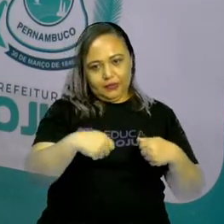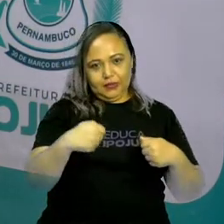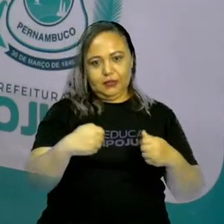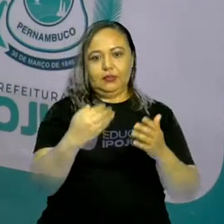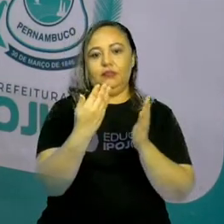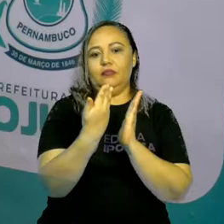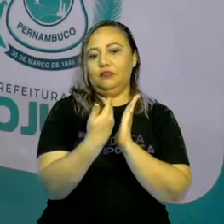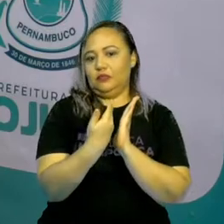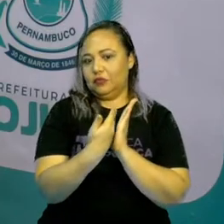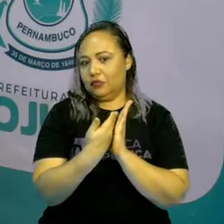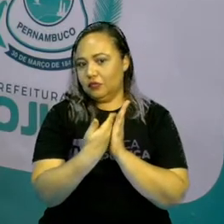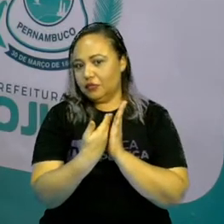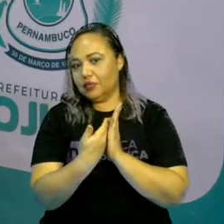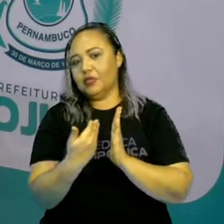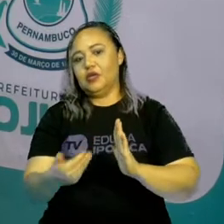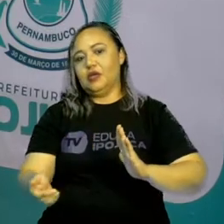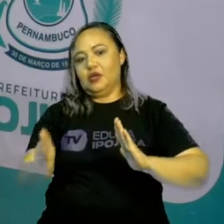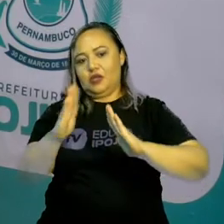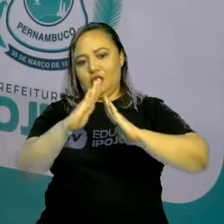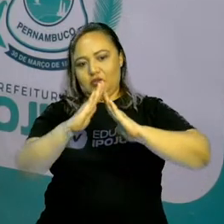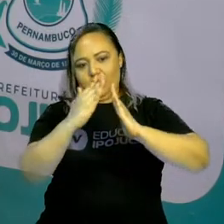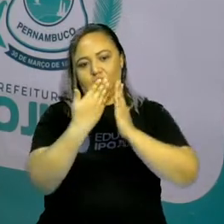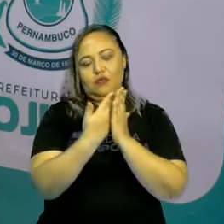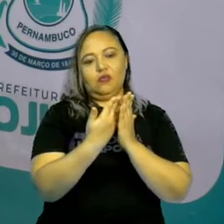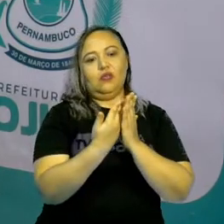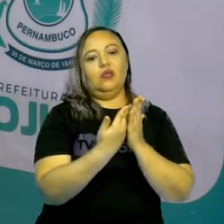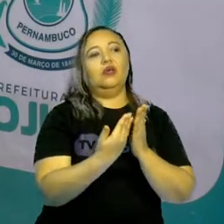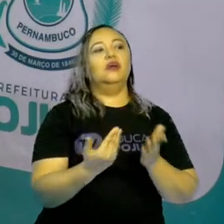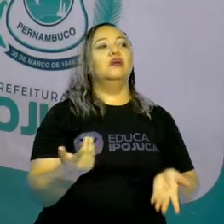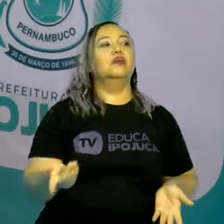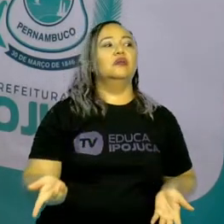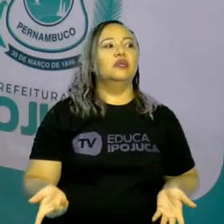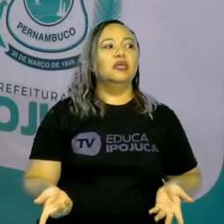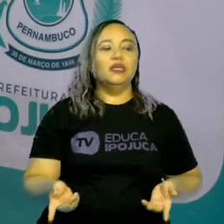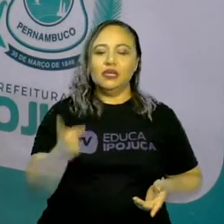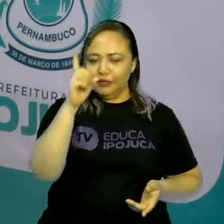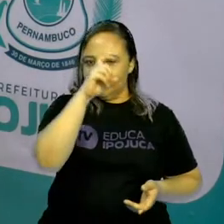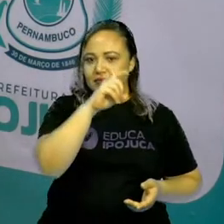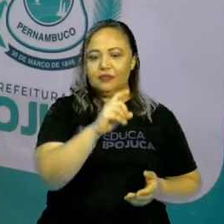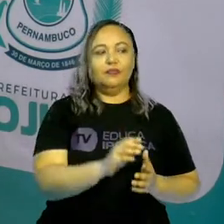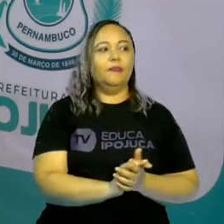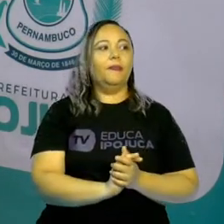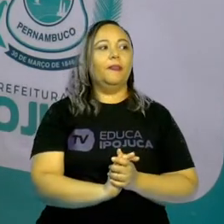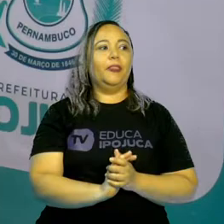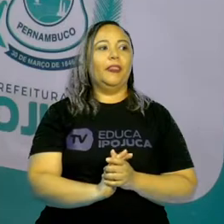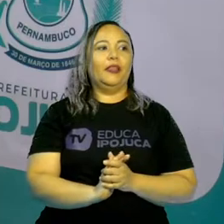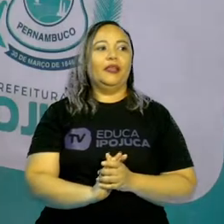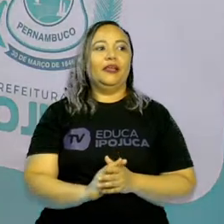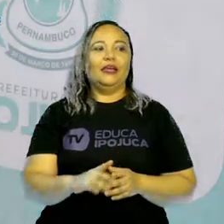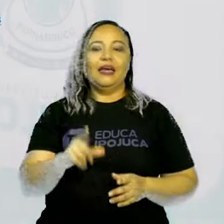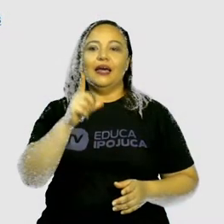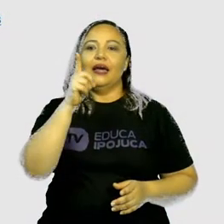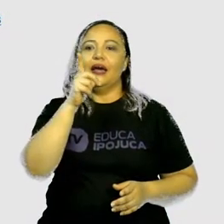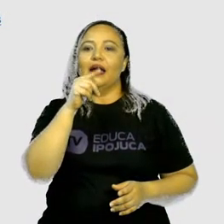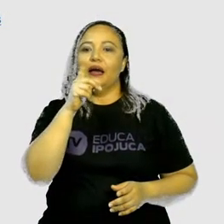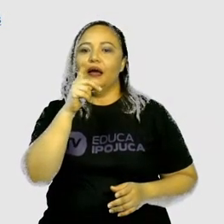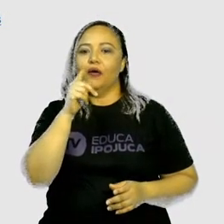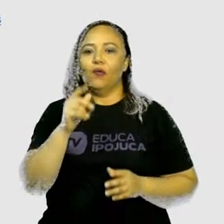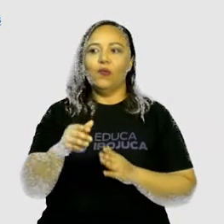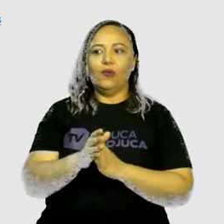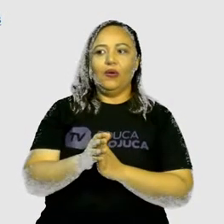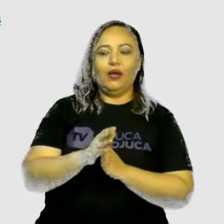muita chuva e ir para a escola, não é isso? A presença das águas na vida dos